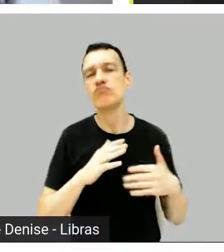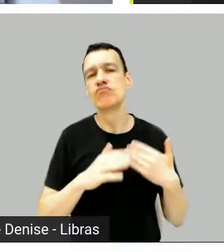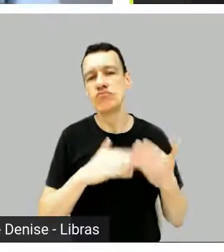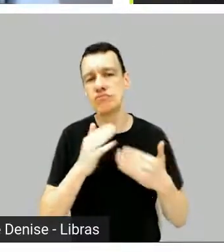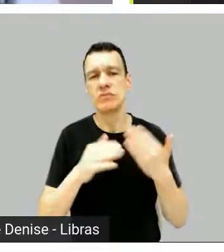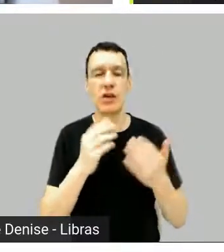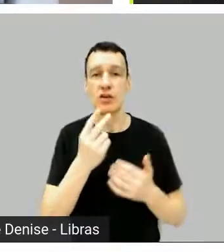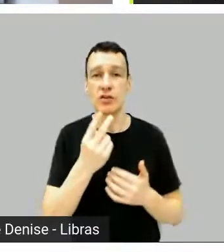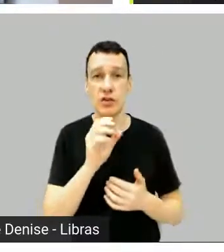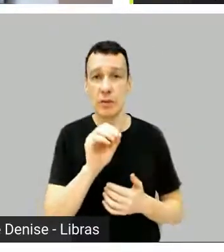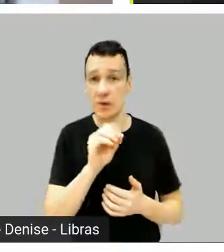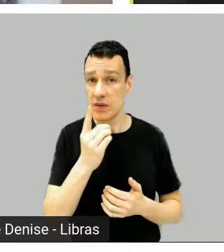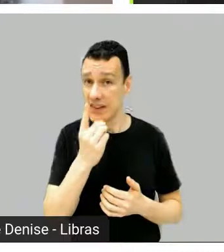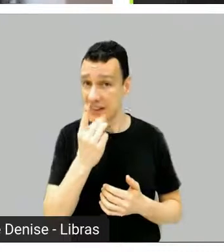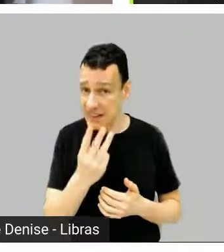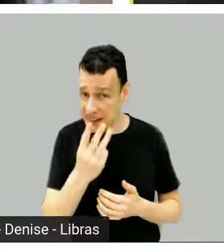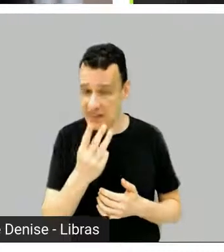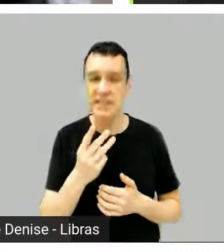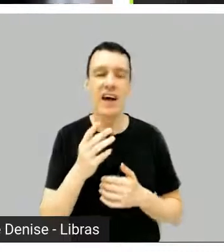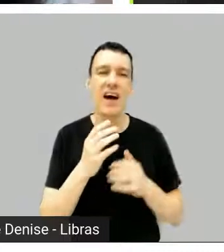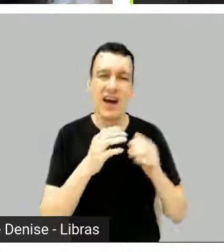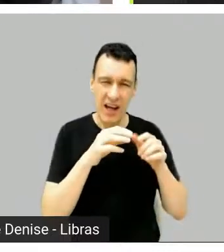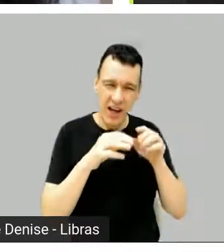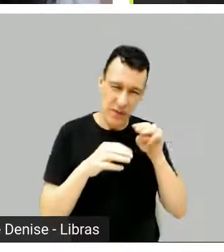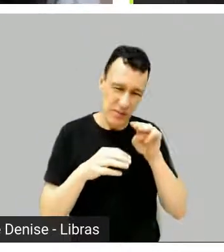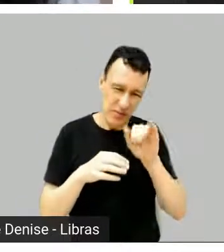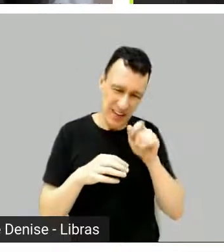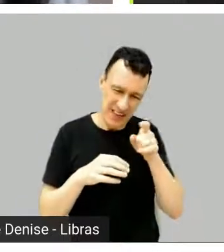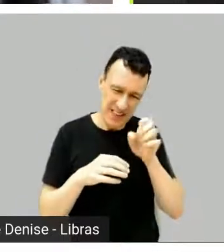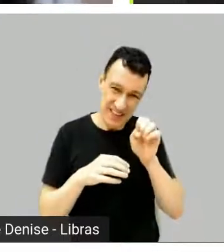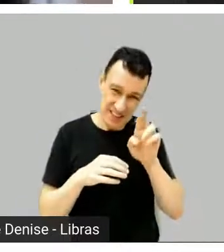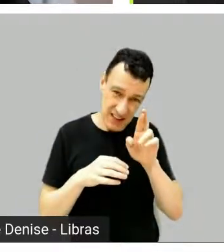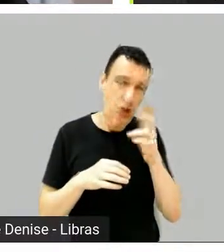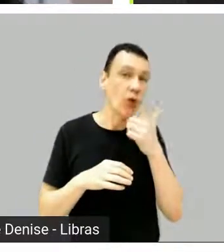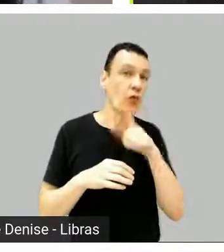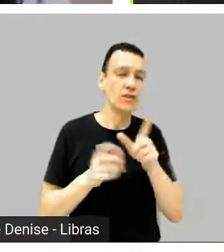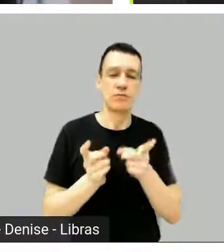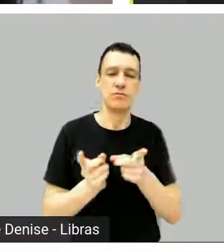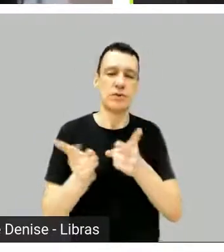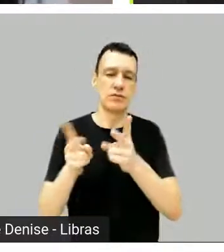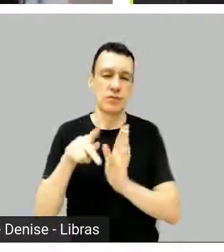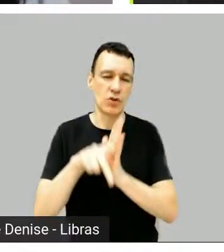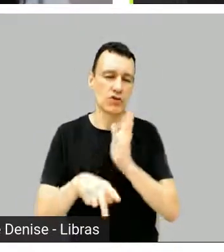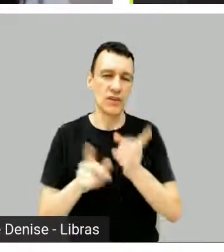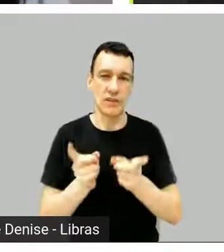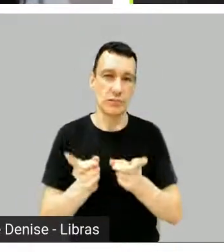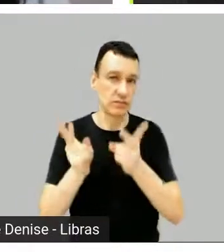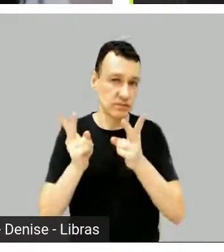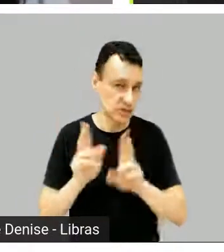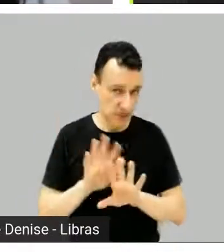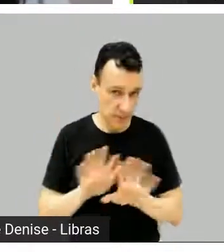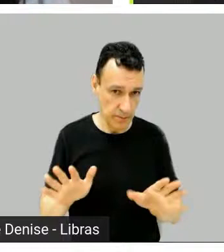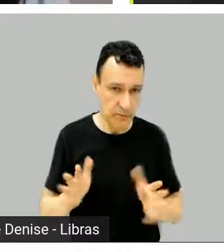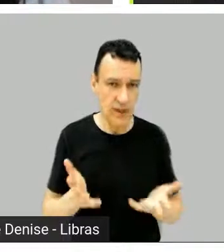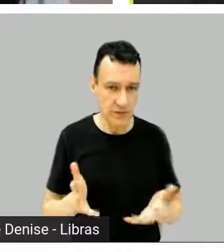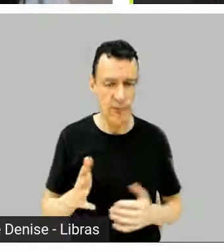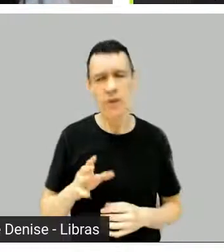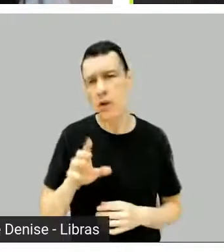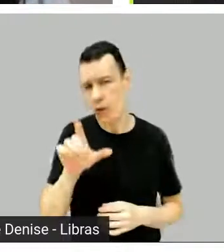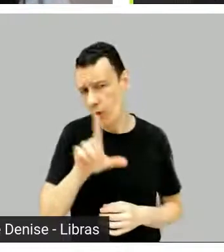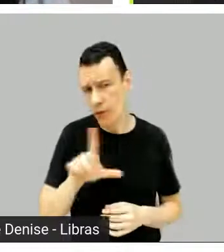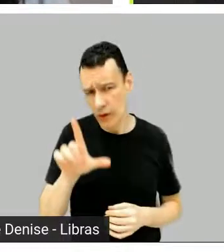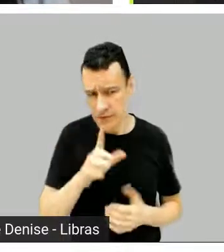conseguiu vender o projeto. Quando vender o projeto, claro, todo projeto, quando você